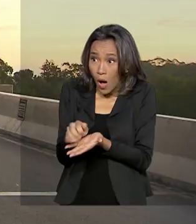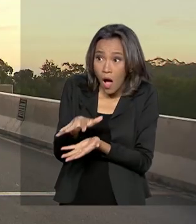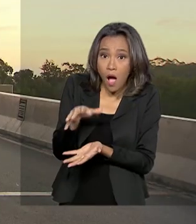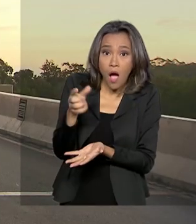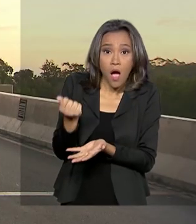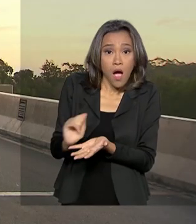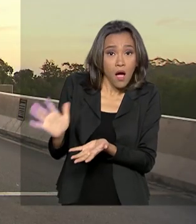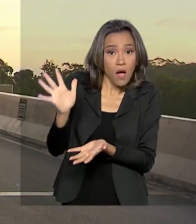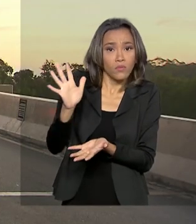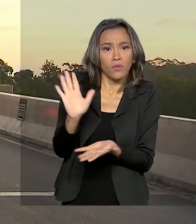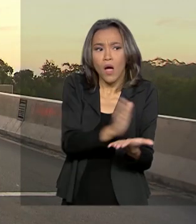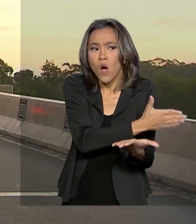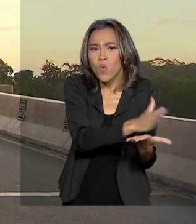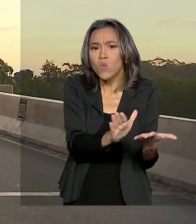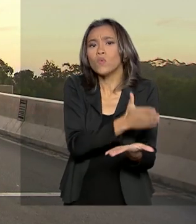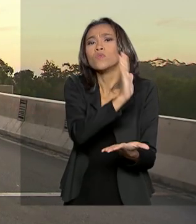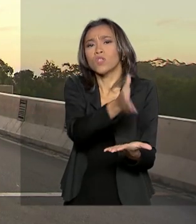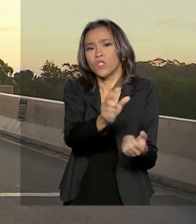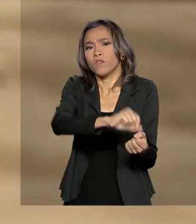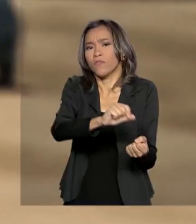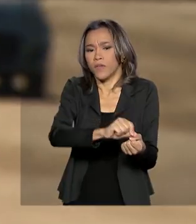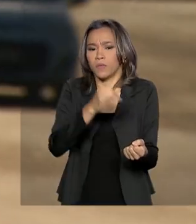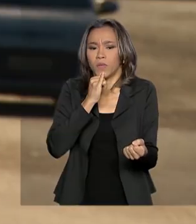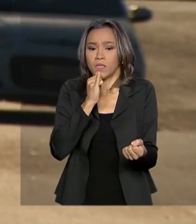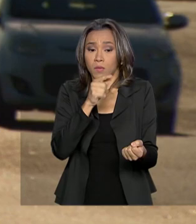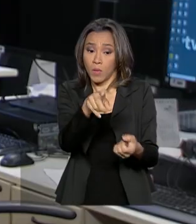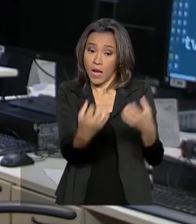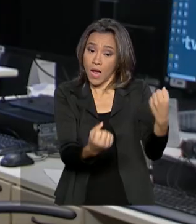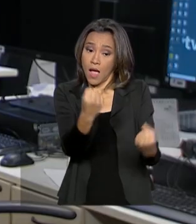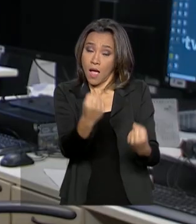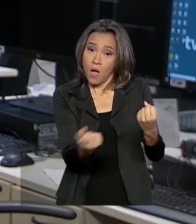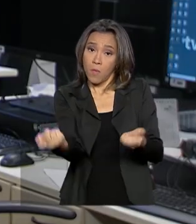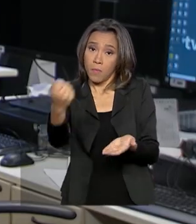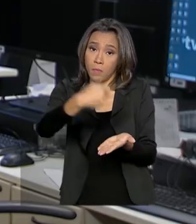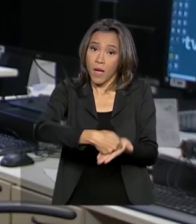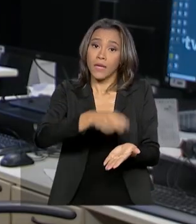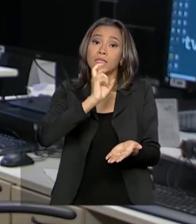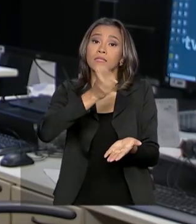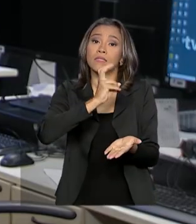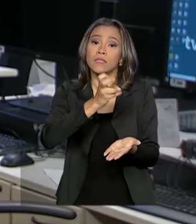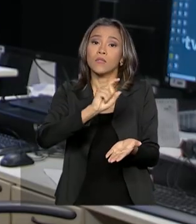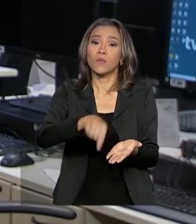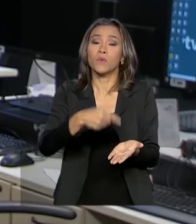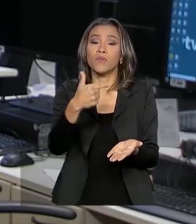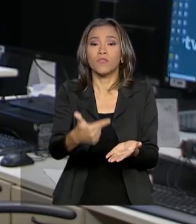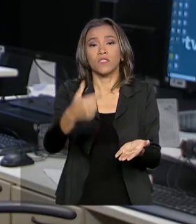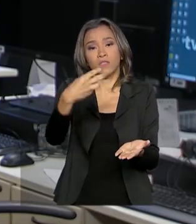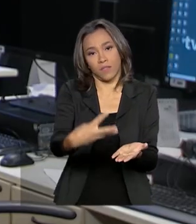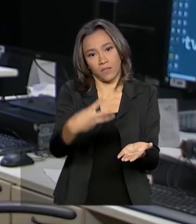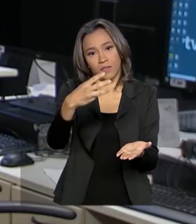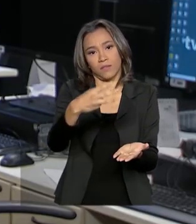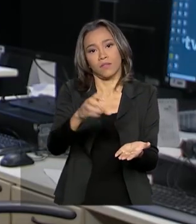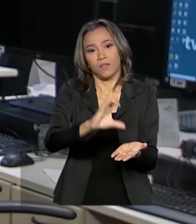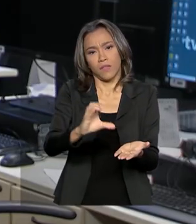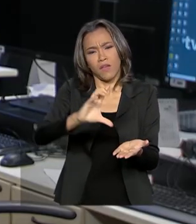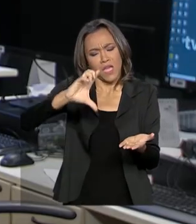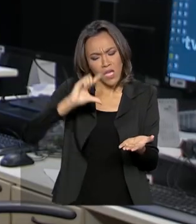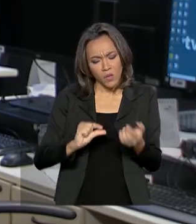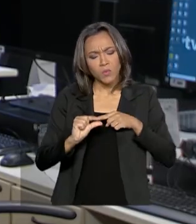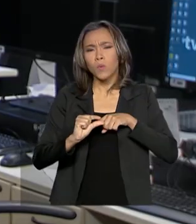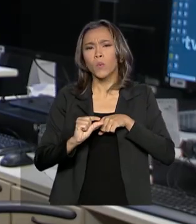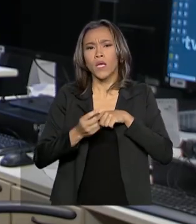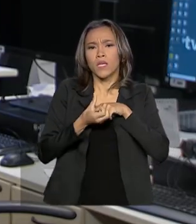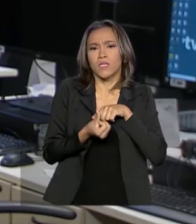sido feito para alguns motoristas. Automóveis, por exemplo, pagam agora R$ 5,23, uma redução de